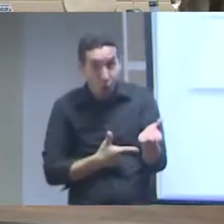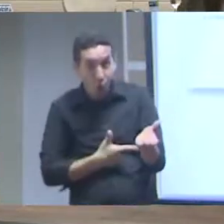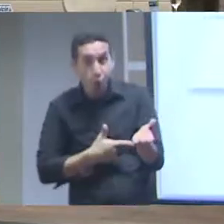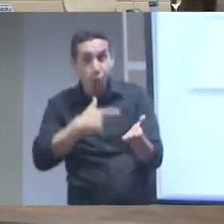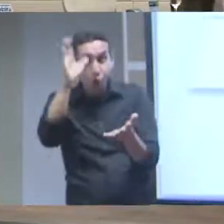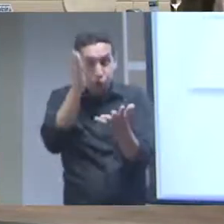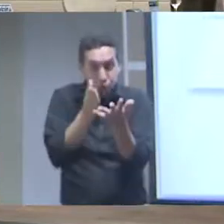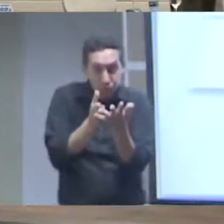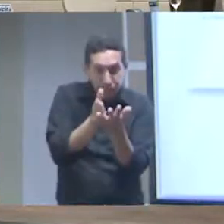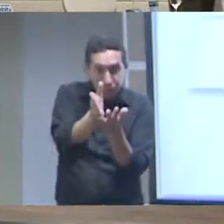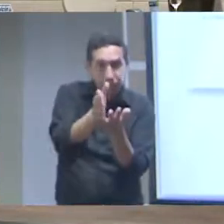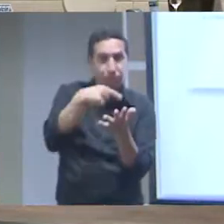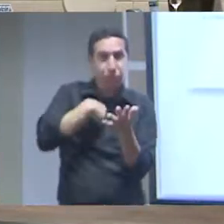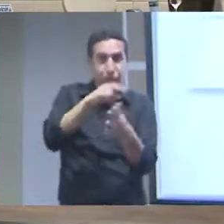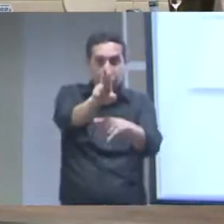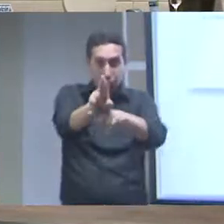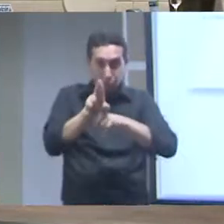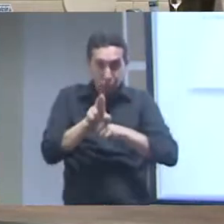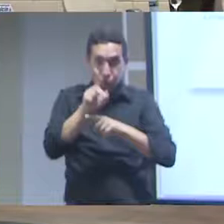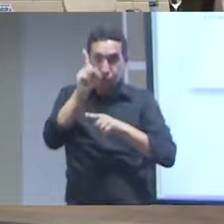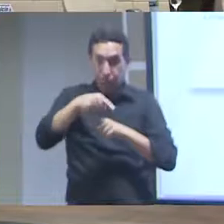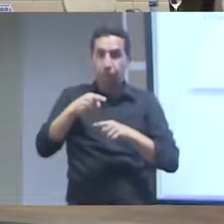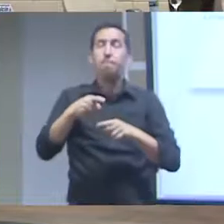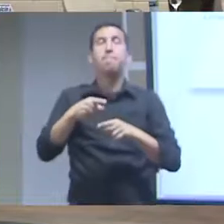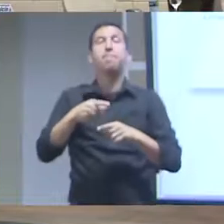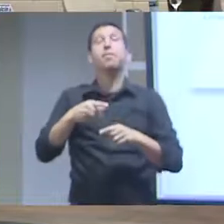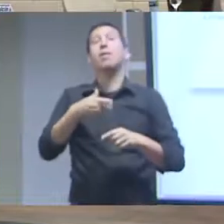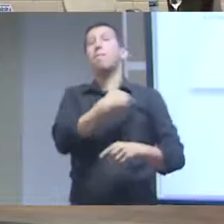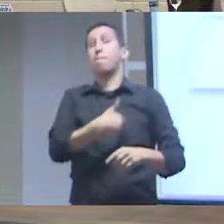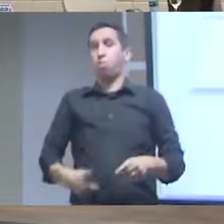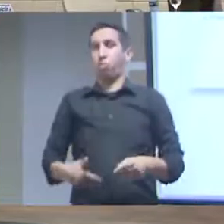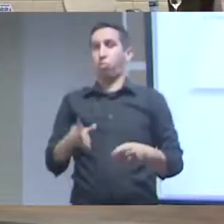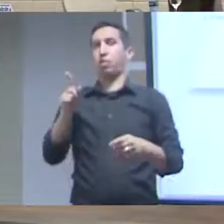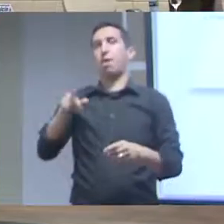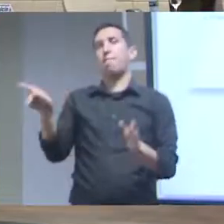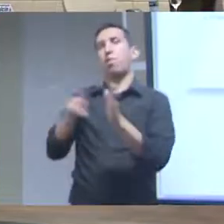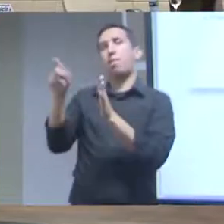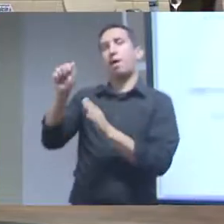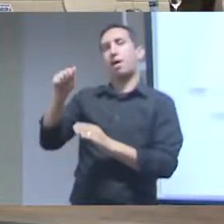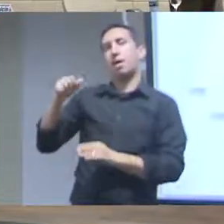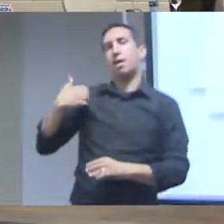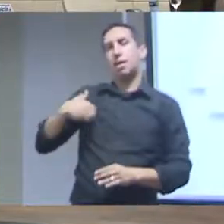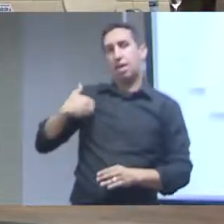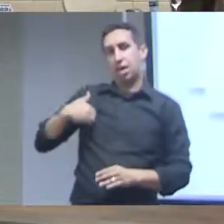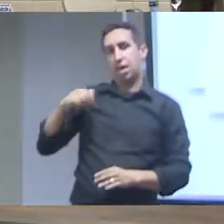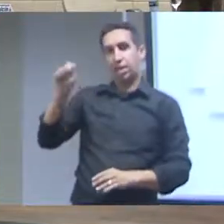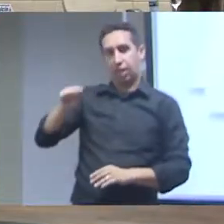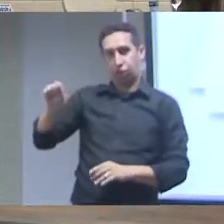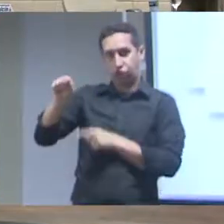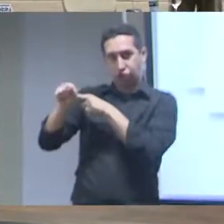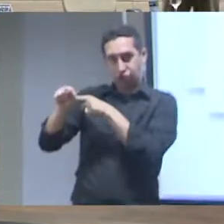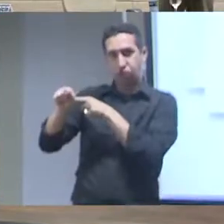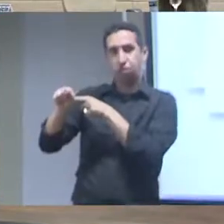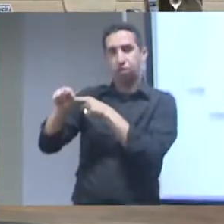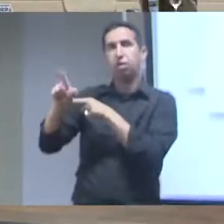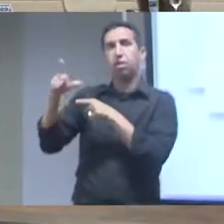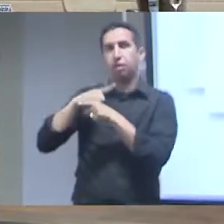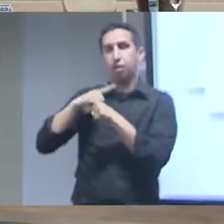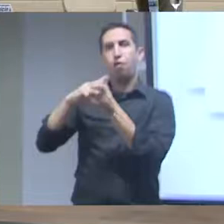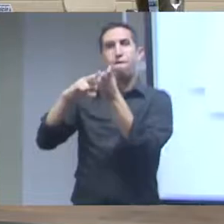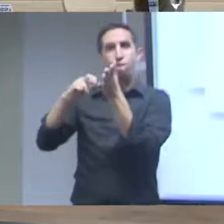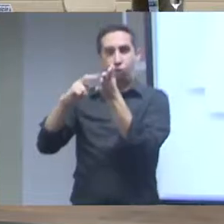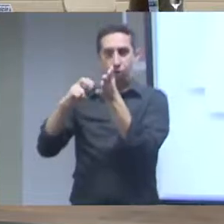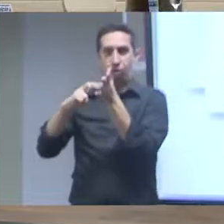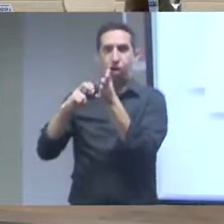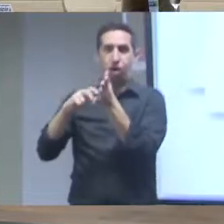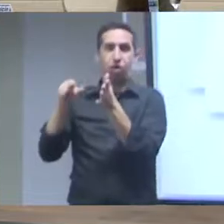um vocabulário controlado que não só fazia as referências mas também todos os termos que a gente entrega nos